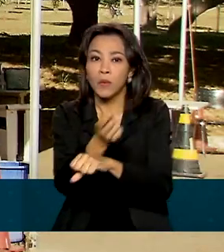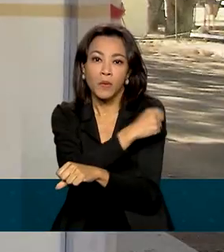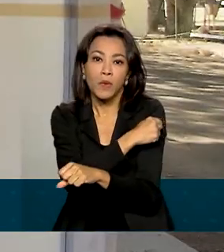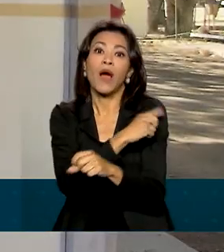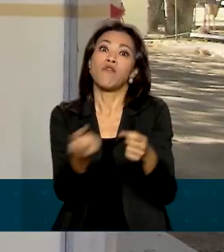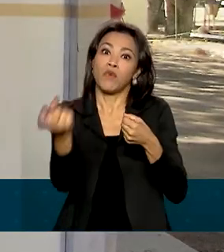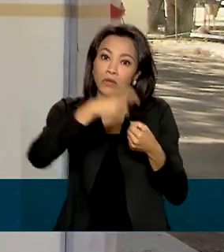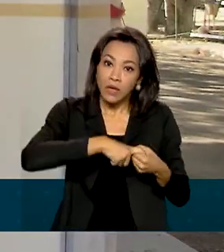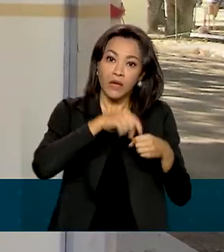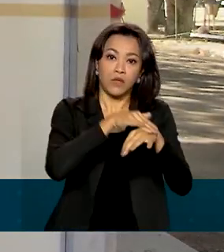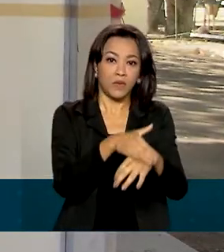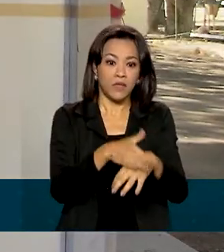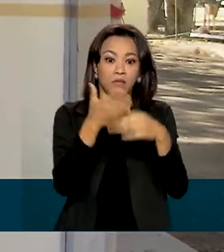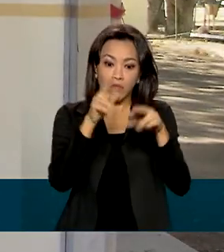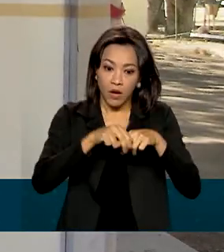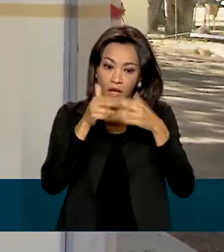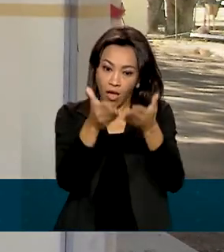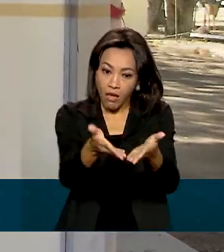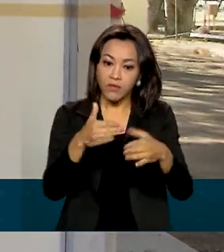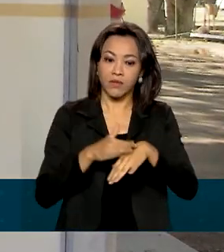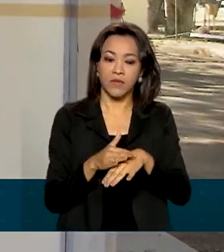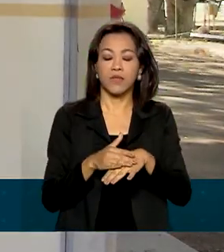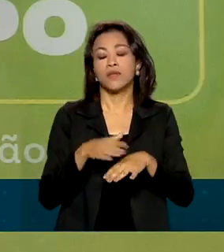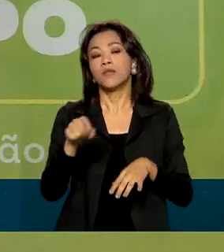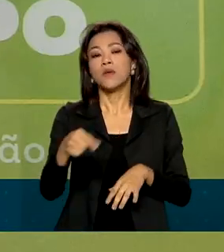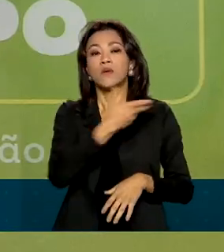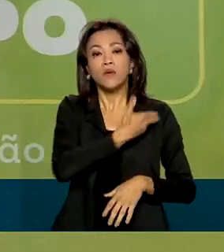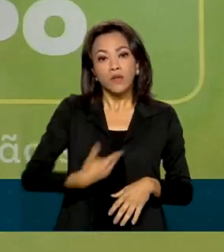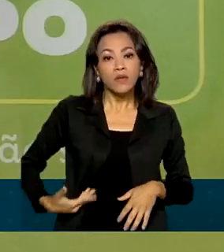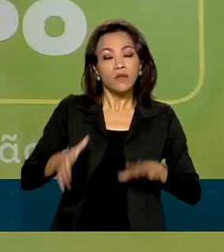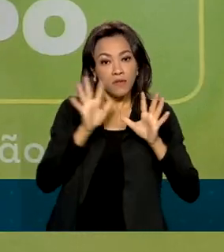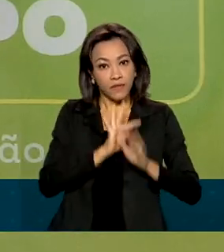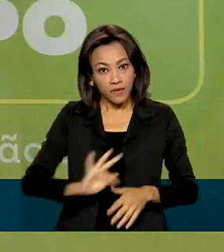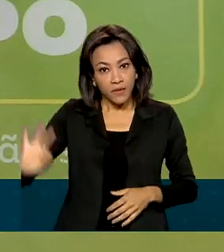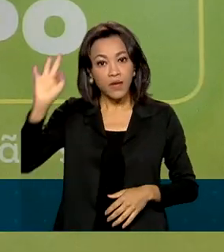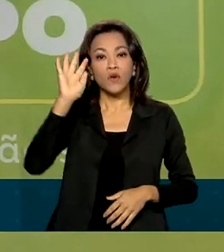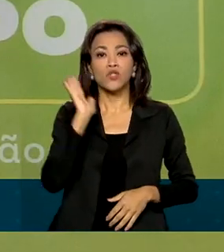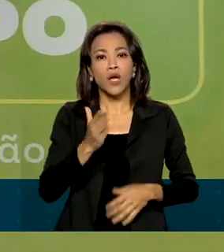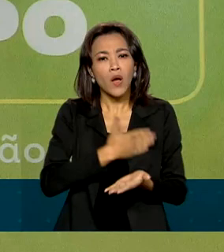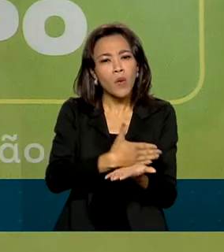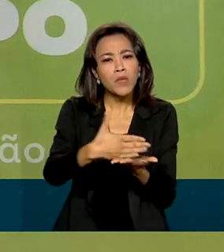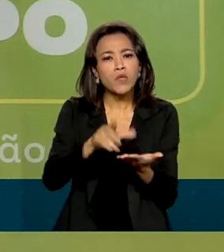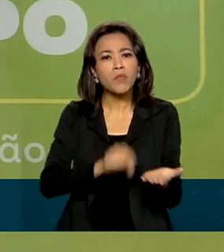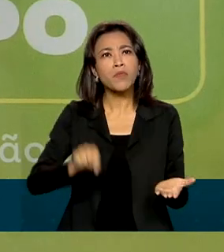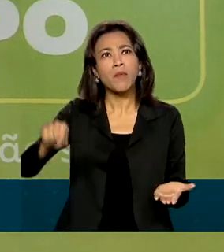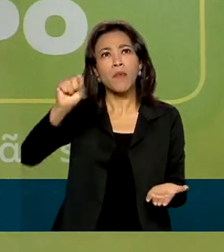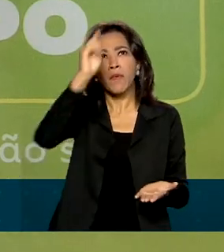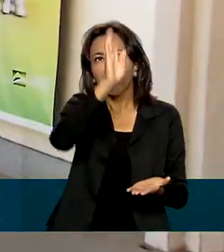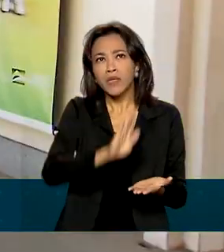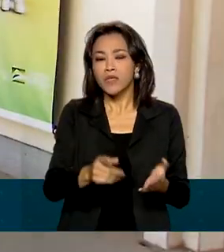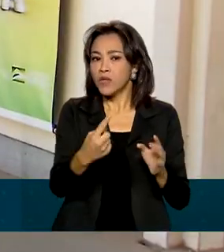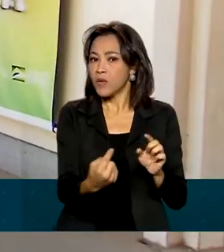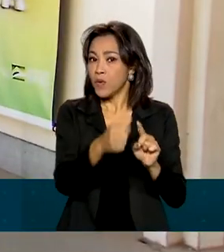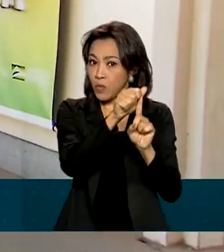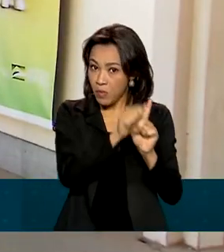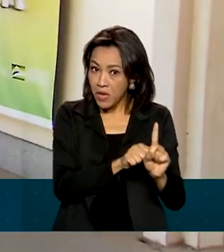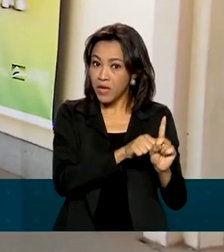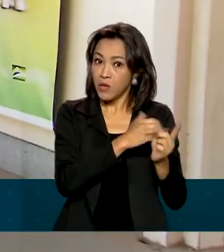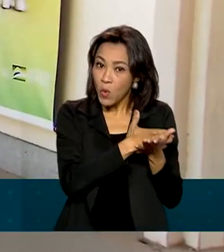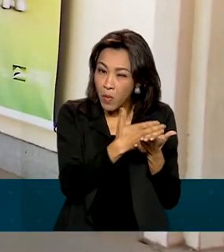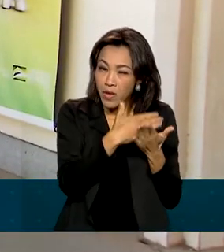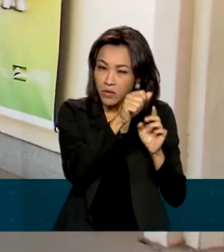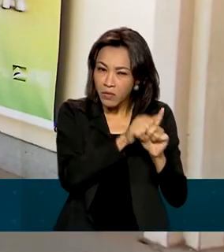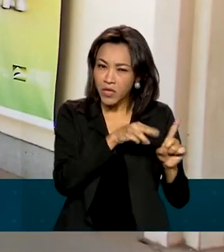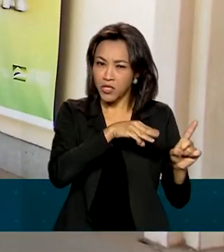delas. Para reverter esse quadro, o governo federal começou a imunizar em todo o país, no começo de maio, o grupo mais